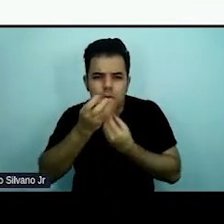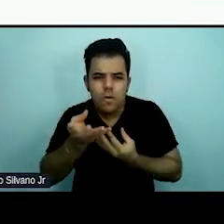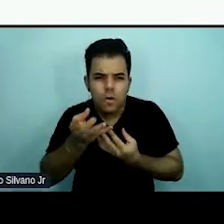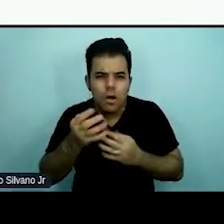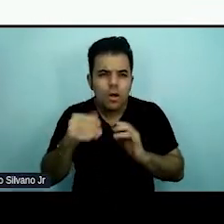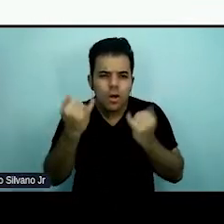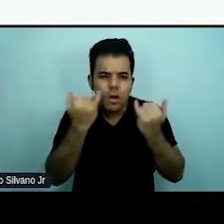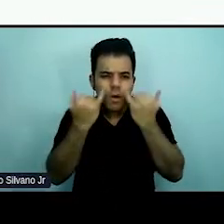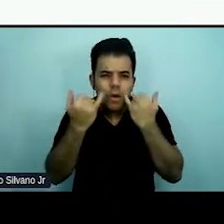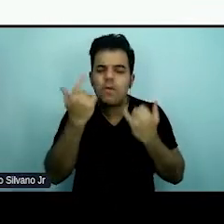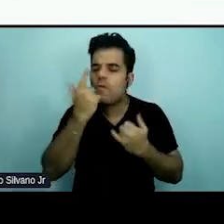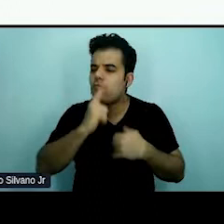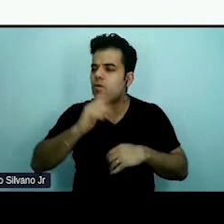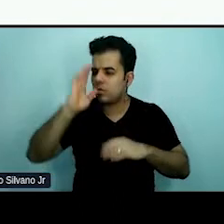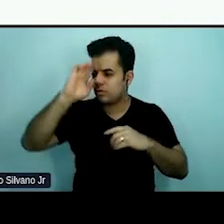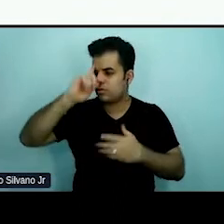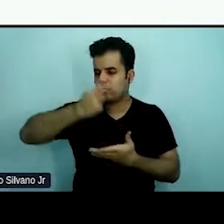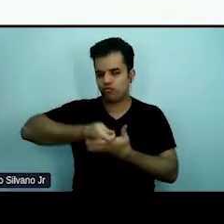tomar alguma ação.